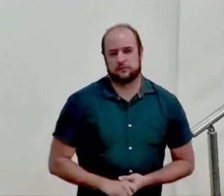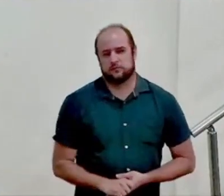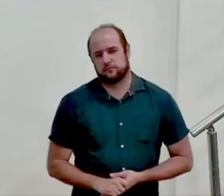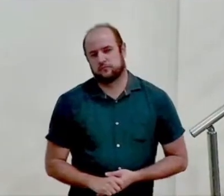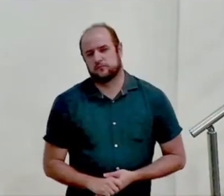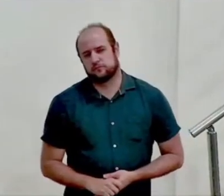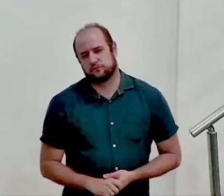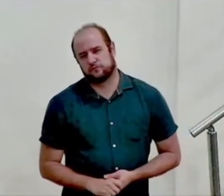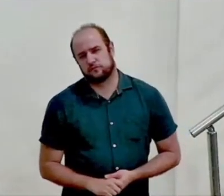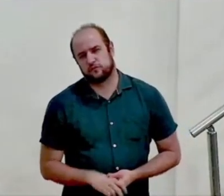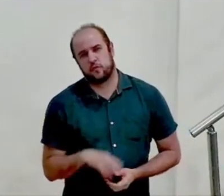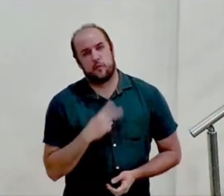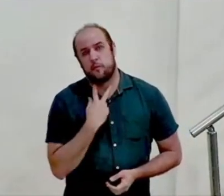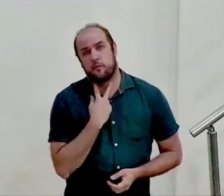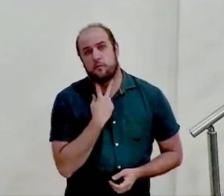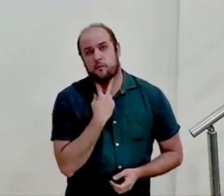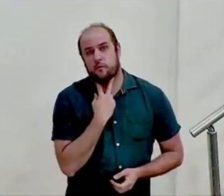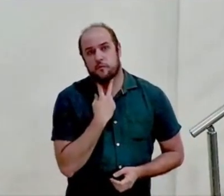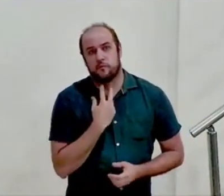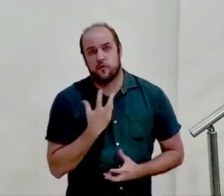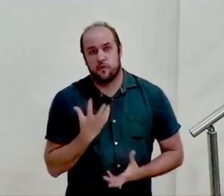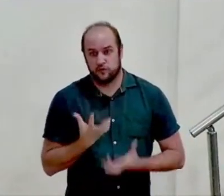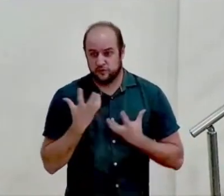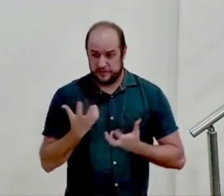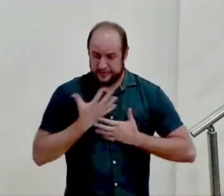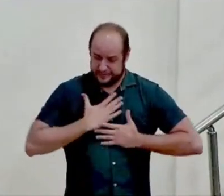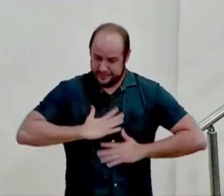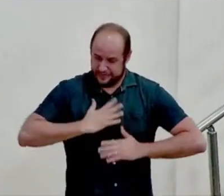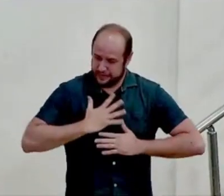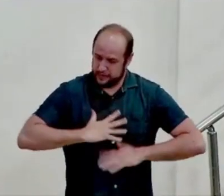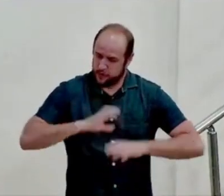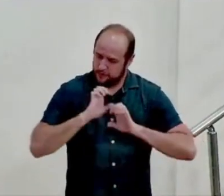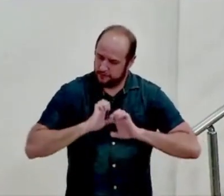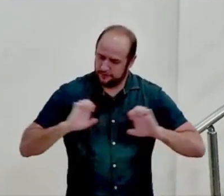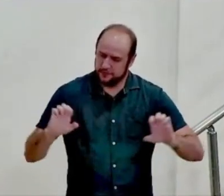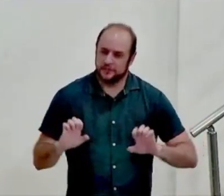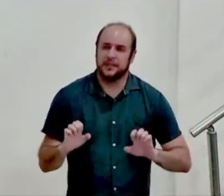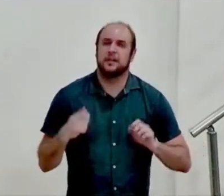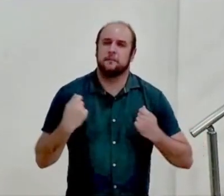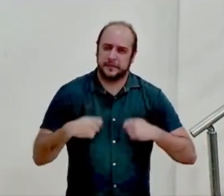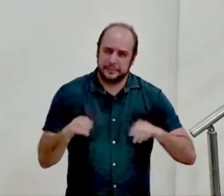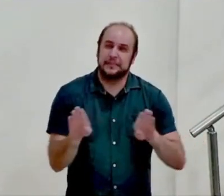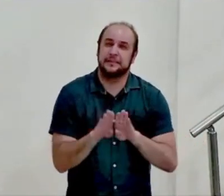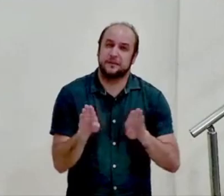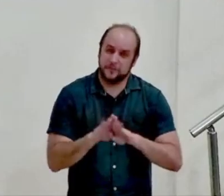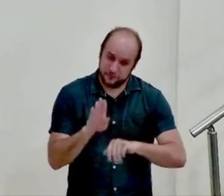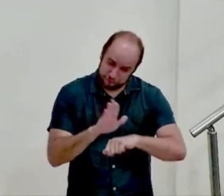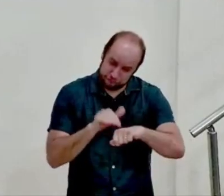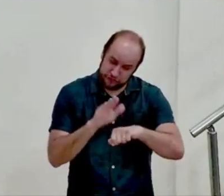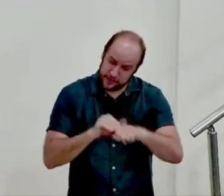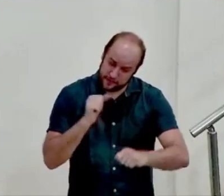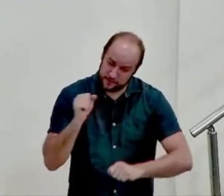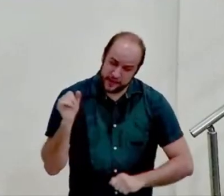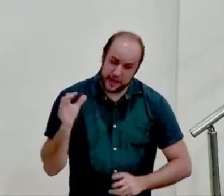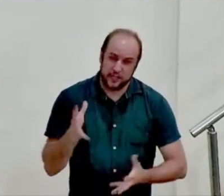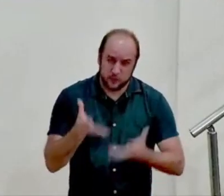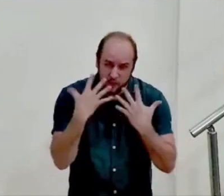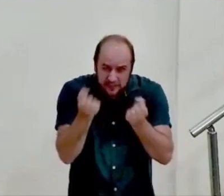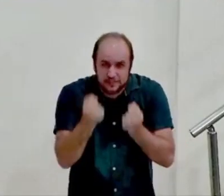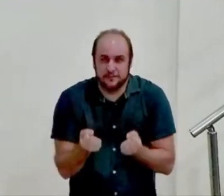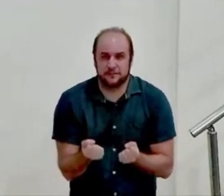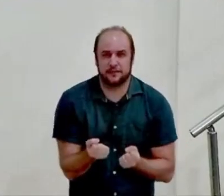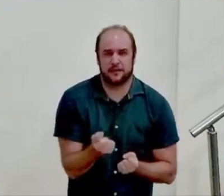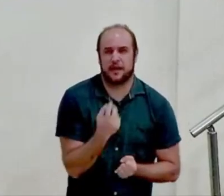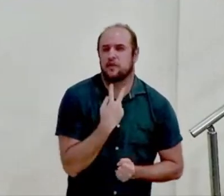você não pode correr atrás do conforto do evangelho sem também correr atrás do seu chamado e você nunca pode abraçar o